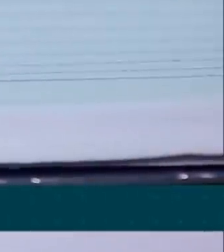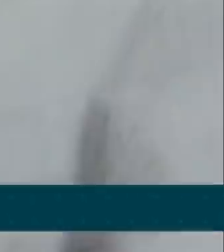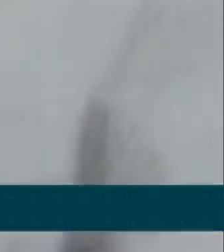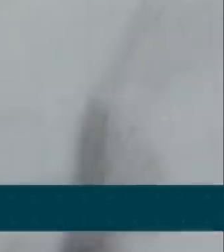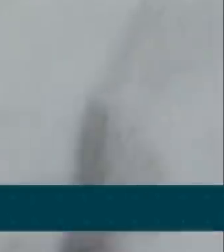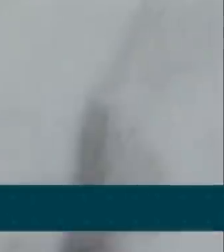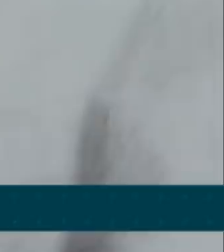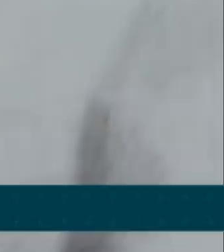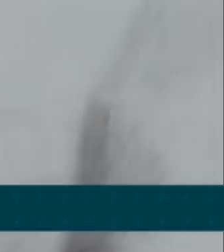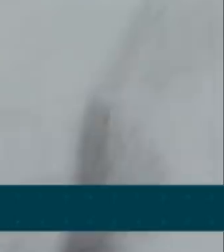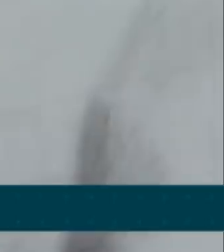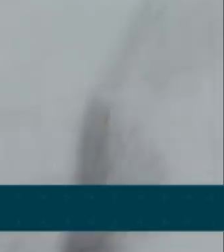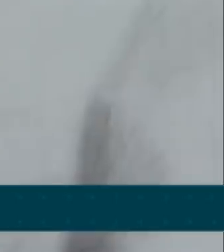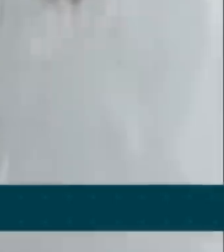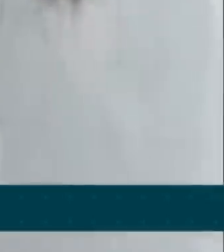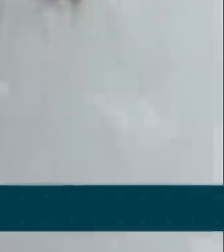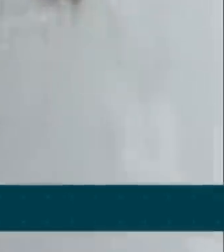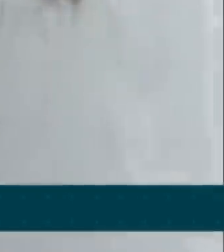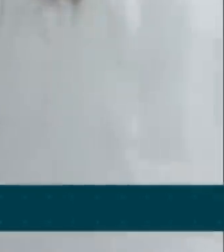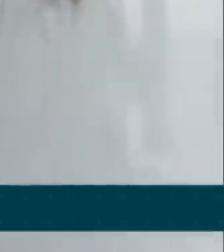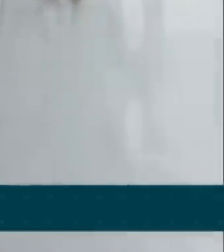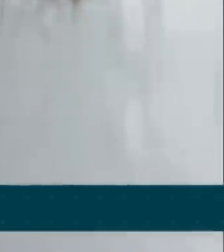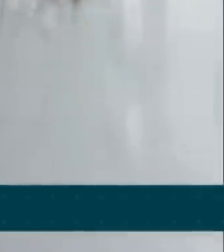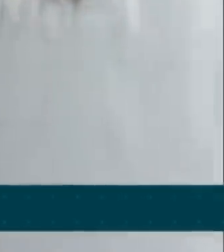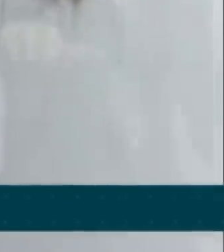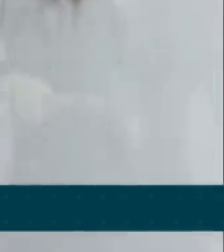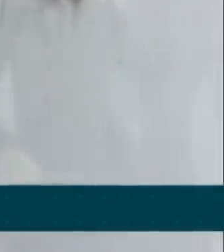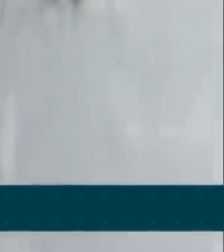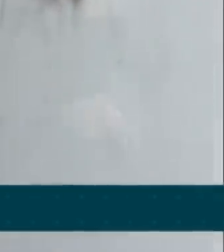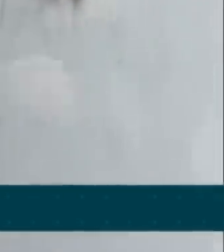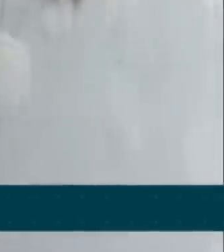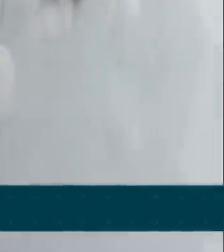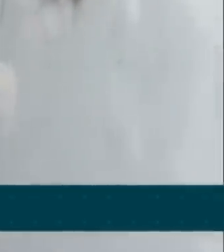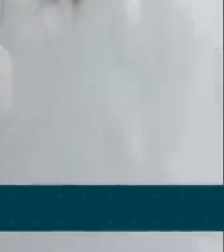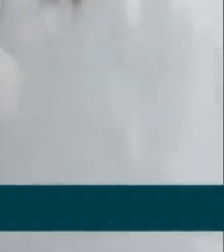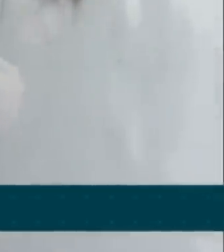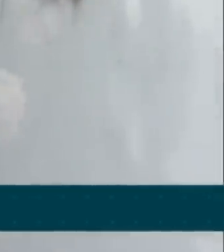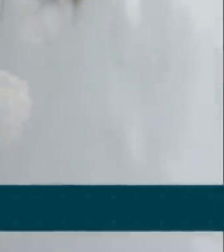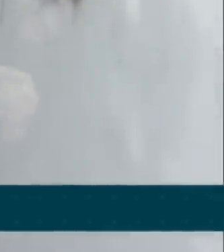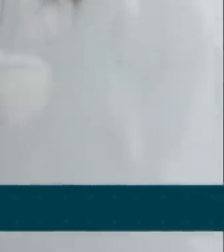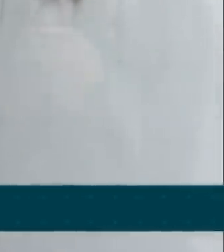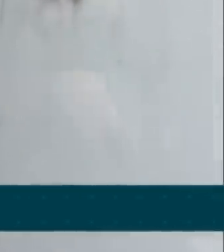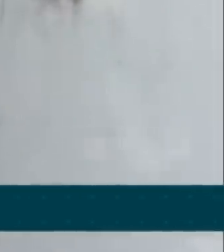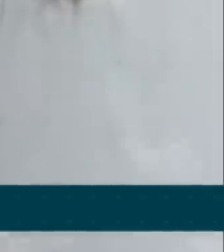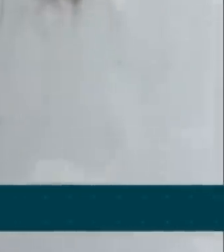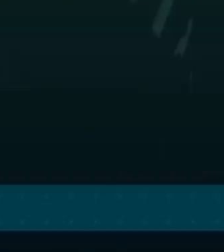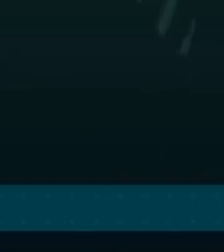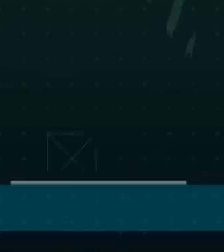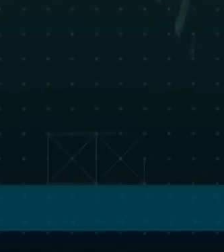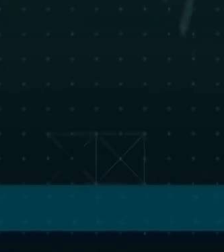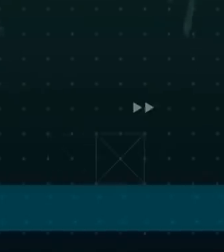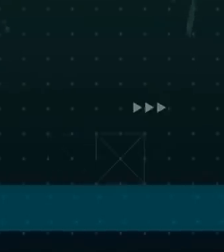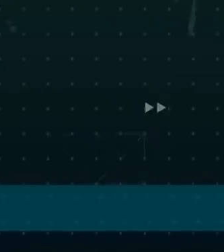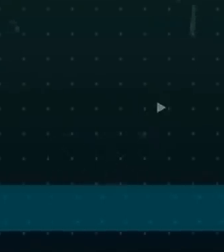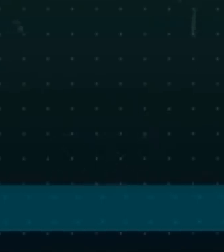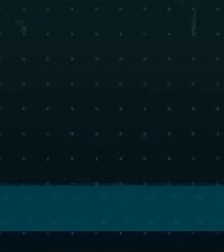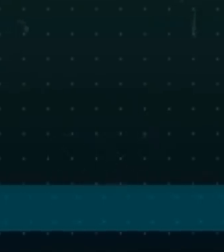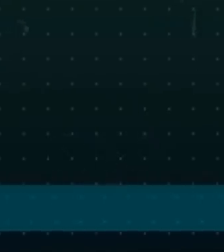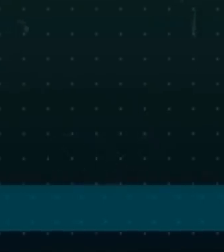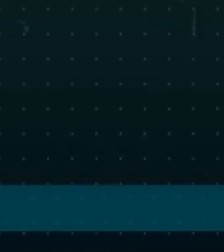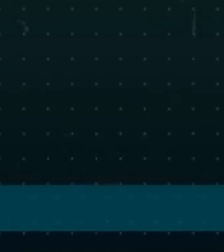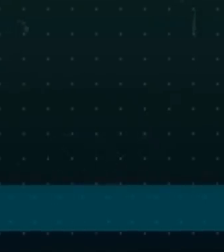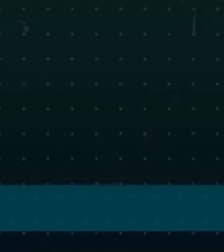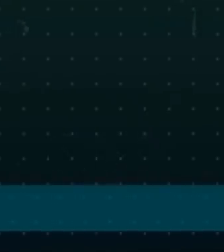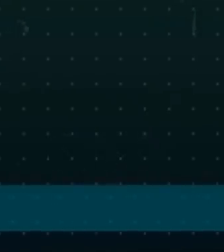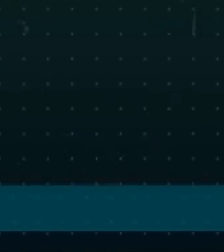2028, registrou 81% em 2018. Outros dados